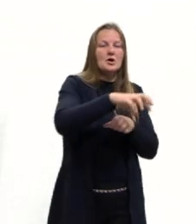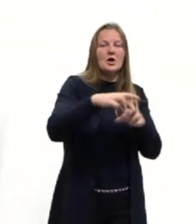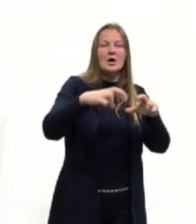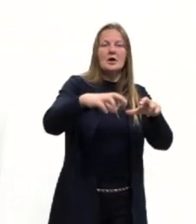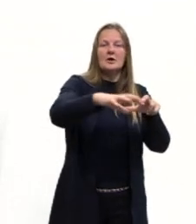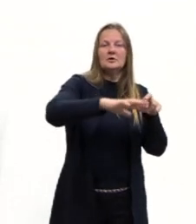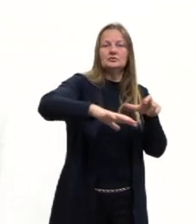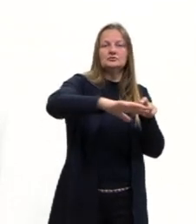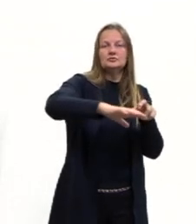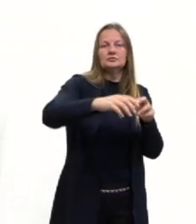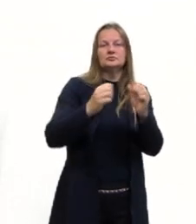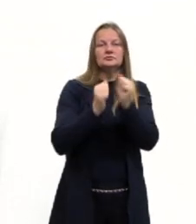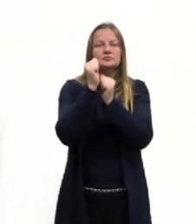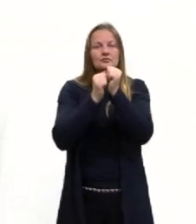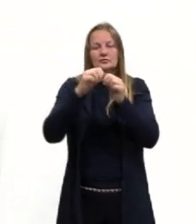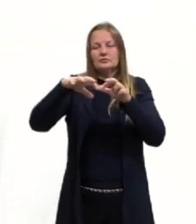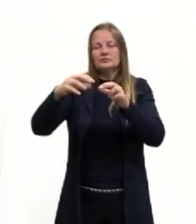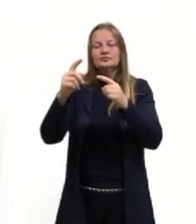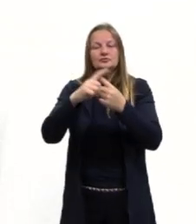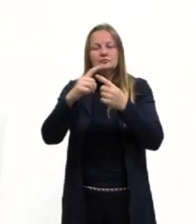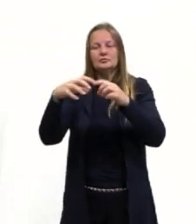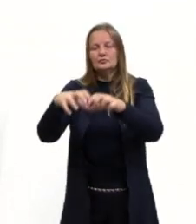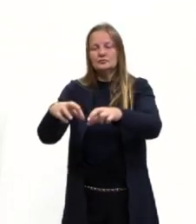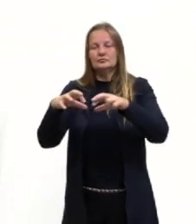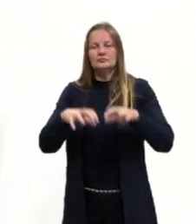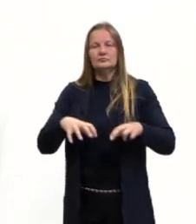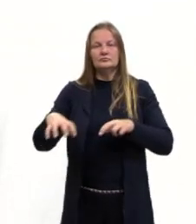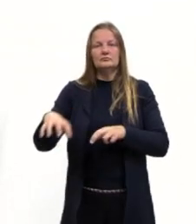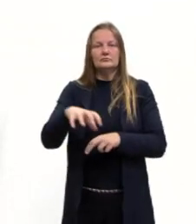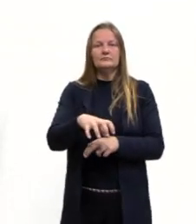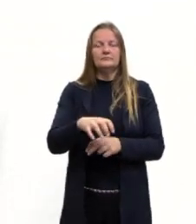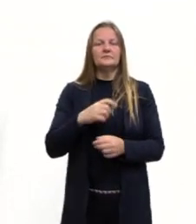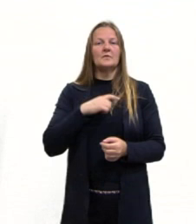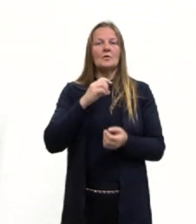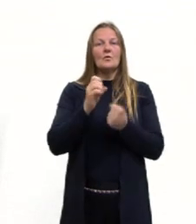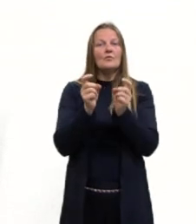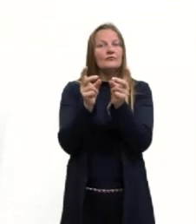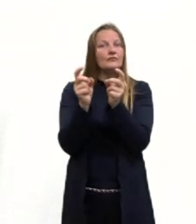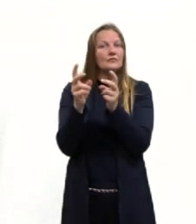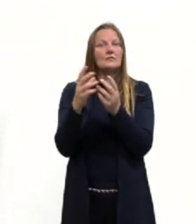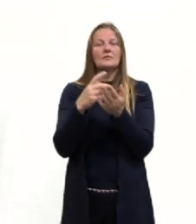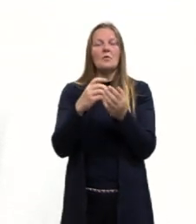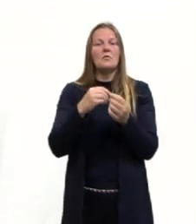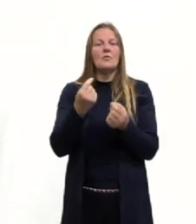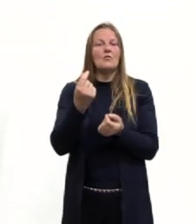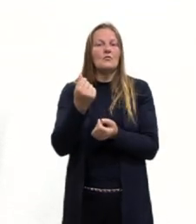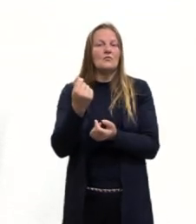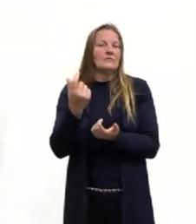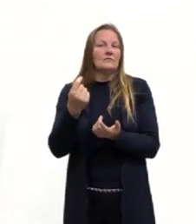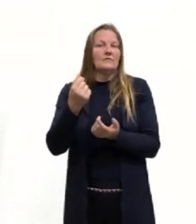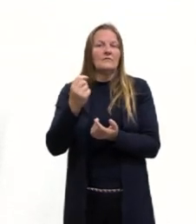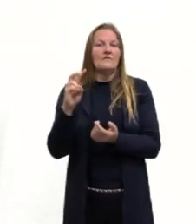bolsões, né, e aí traz esses oferecimentos de vantagem, né,